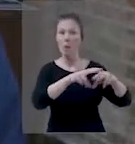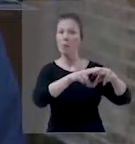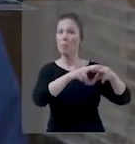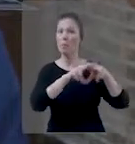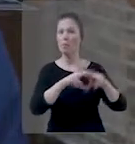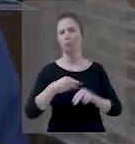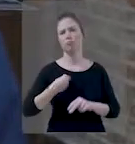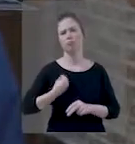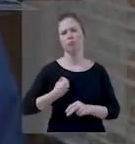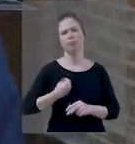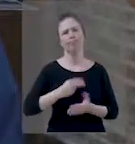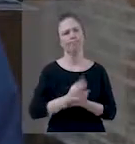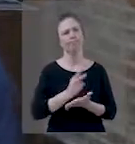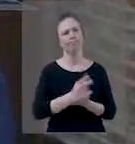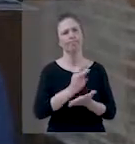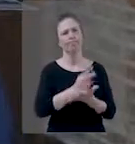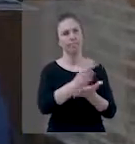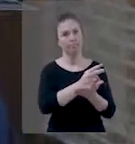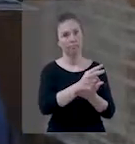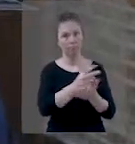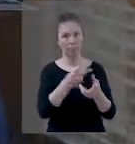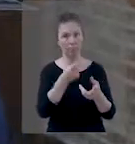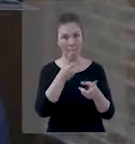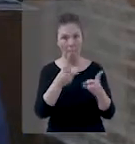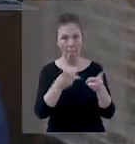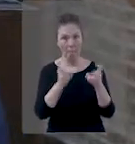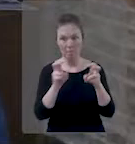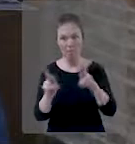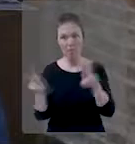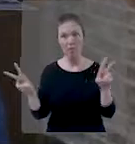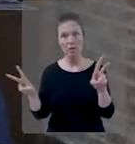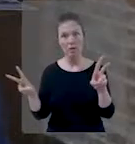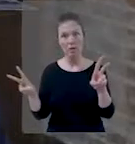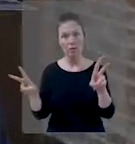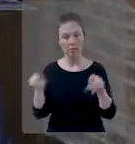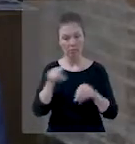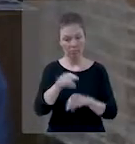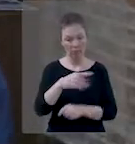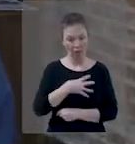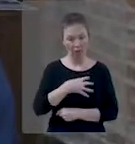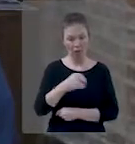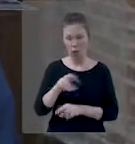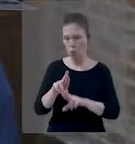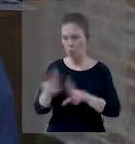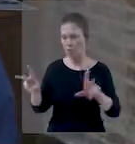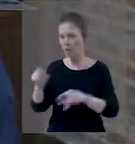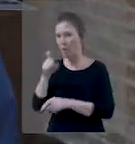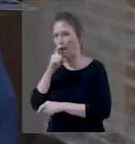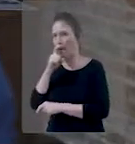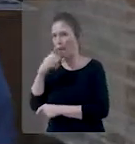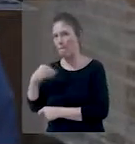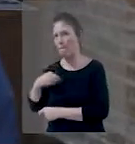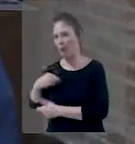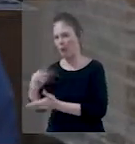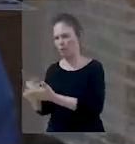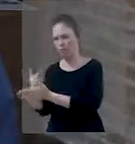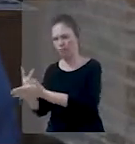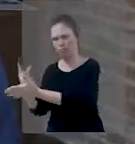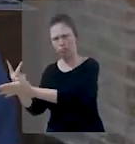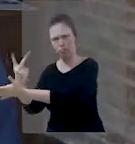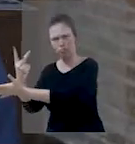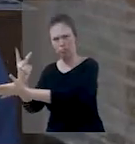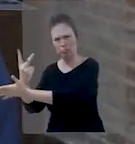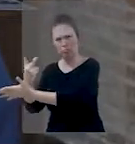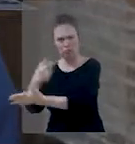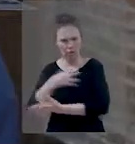certamente viverá. Perceberam a diferença? O filho não seguiu na linha de pecado,